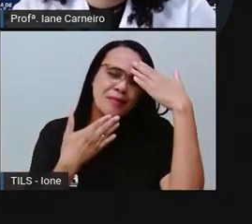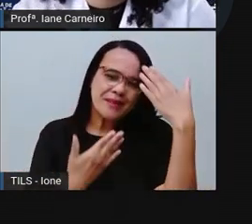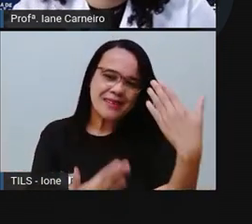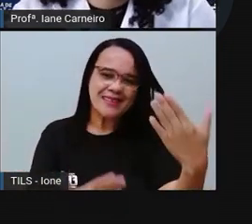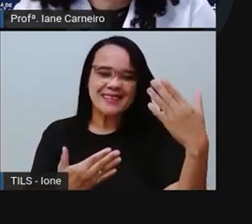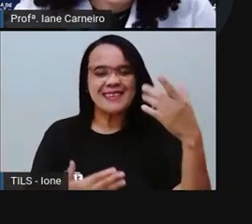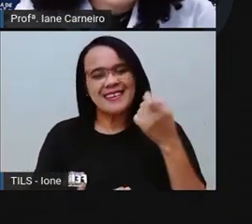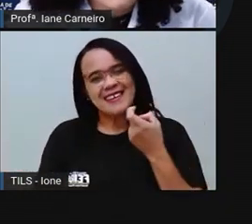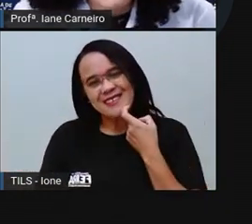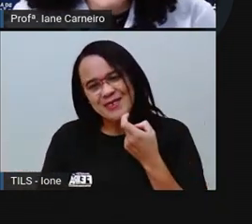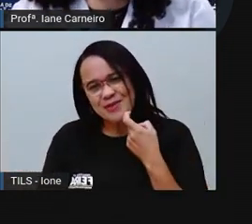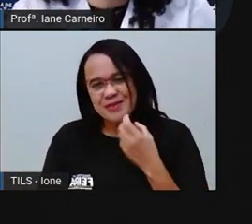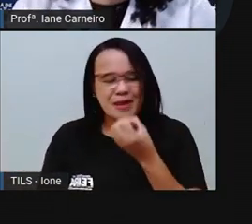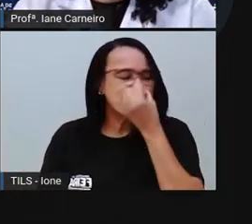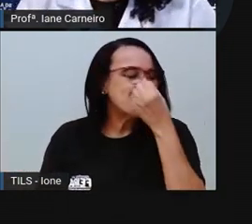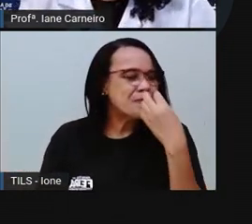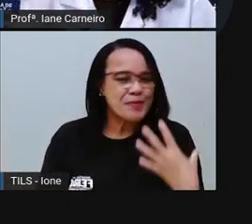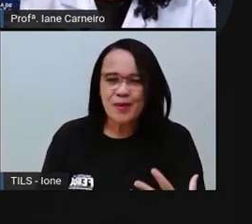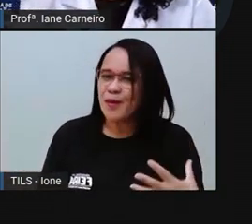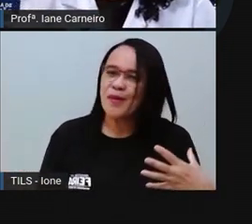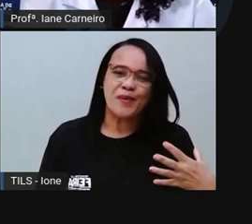peixinho. Foi uma beleza.